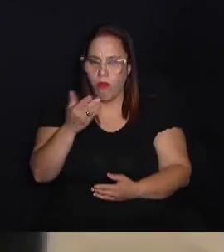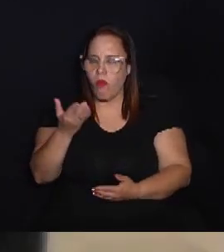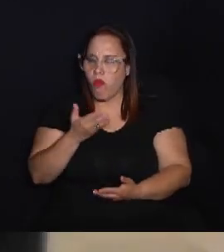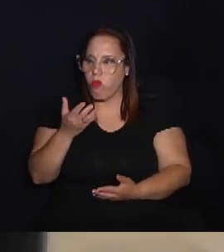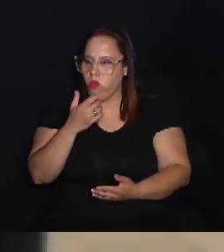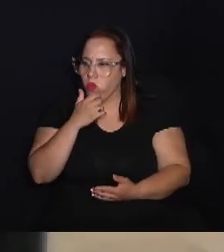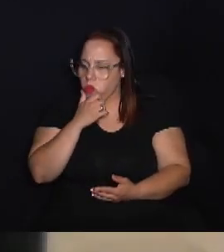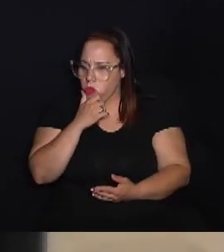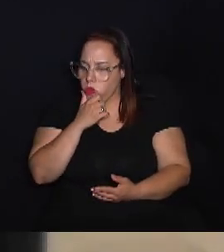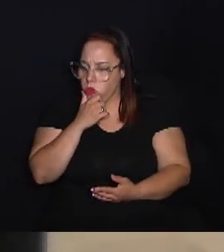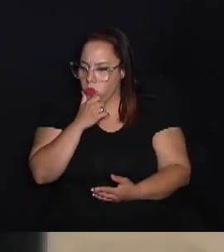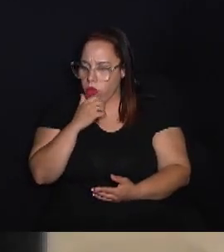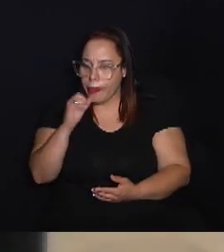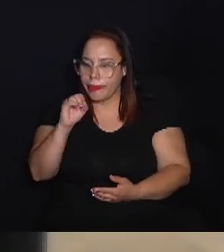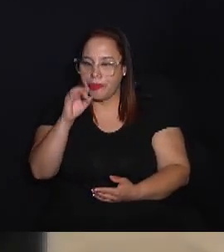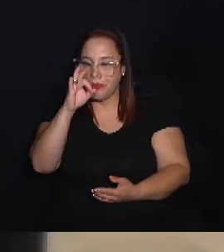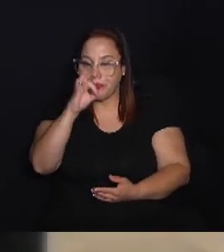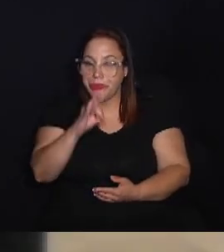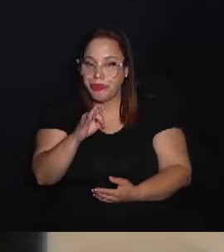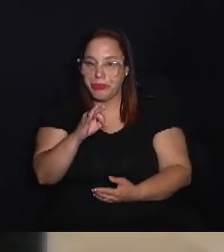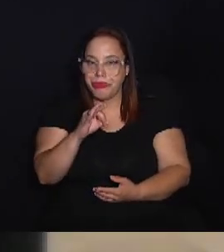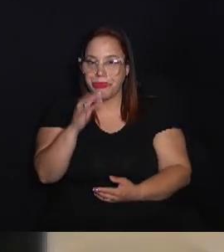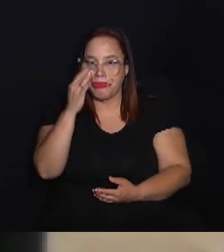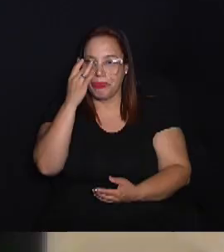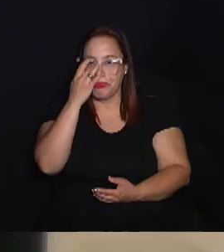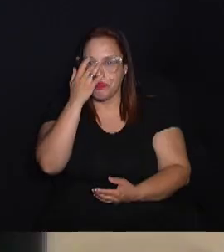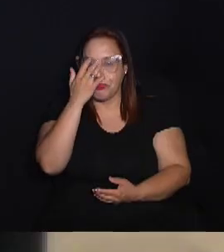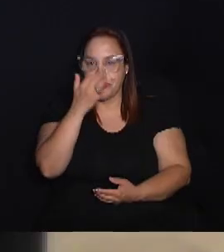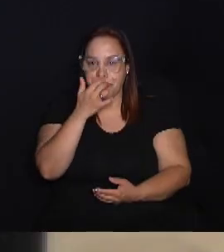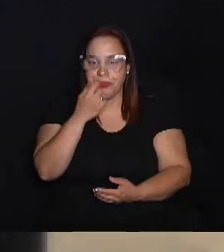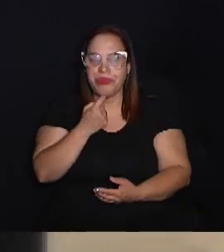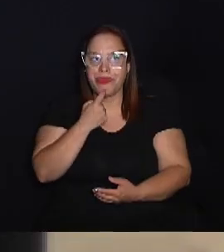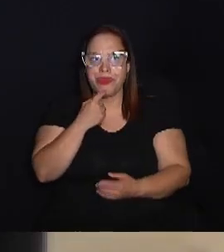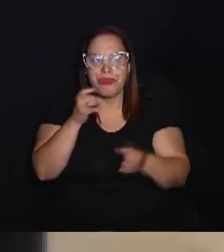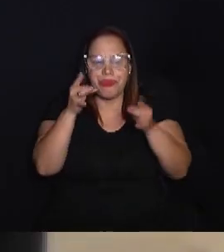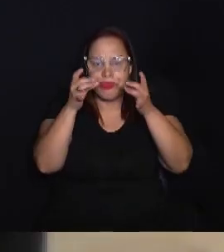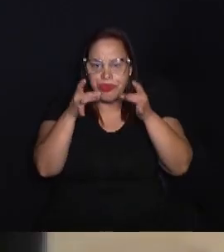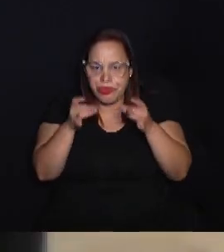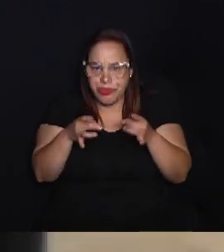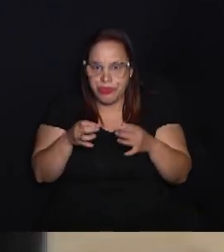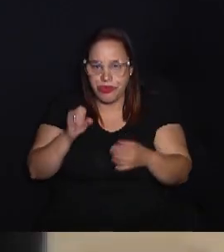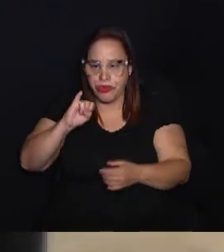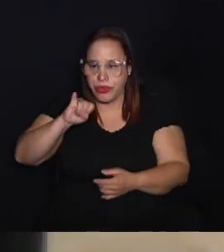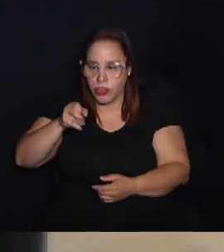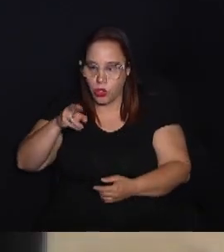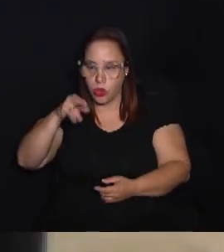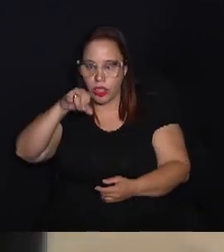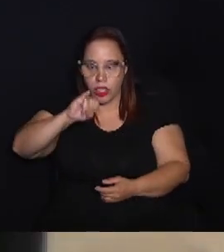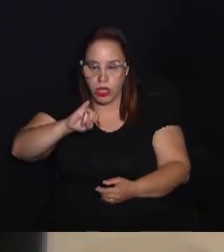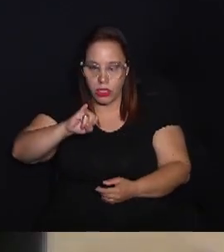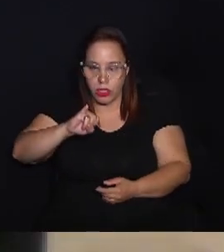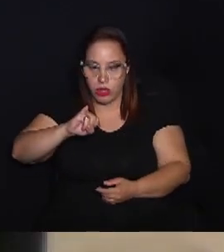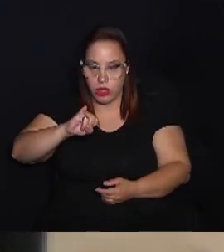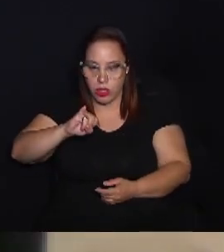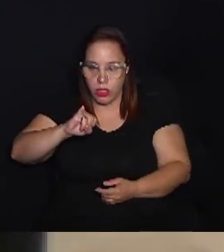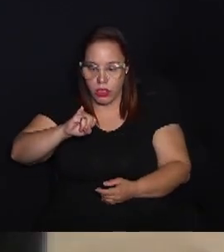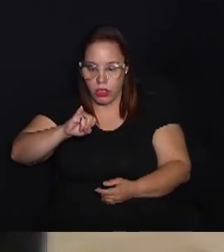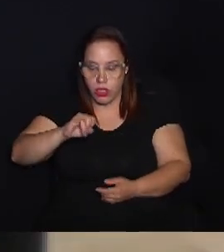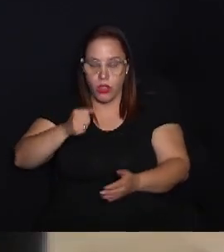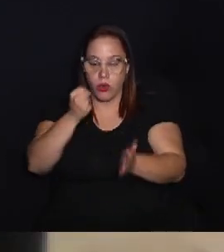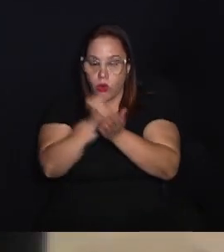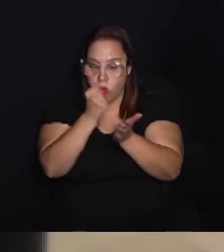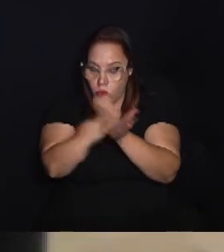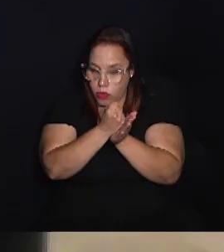A gente já tem hoje cases que passam de 80%. Em Campinas, especificamente, de um dia aí na região, a gente